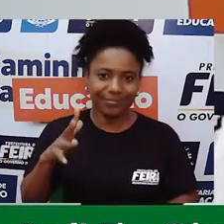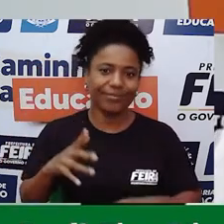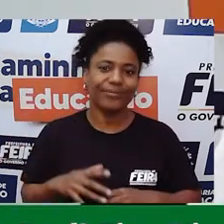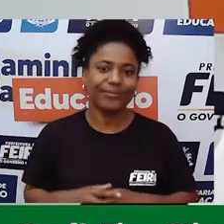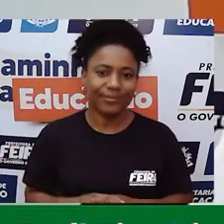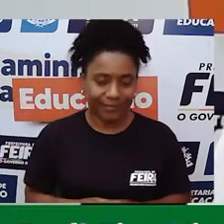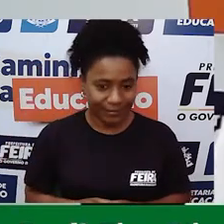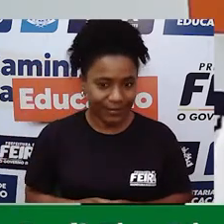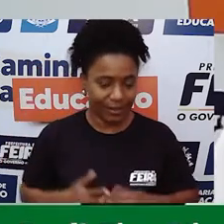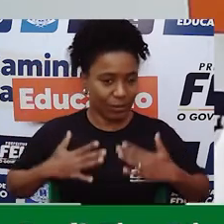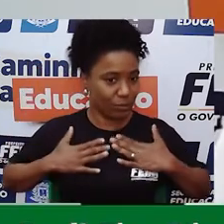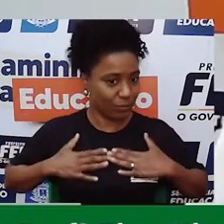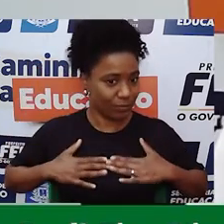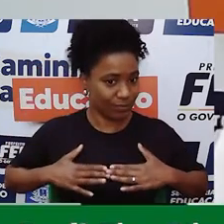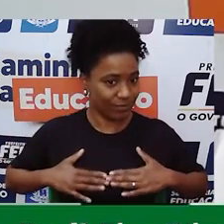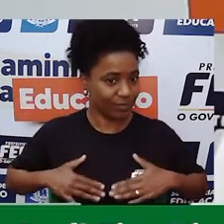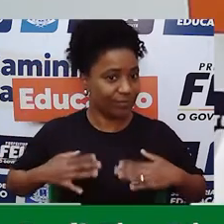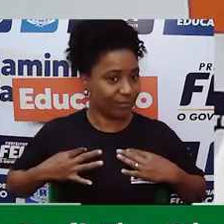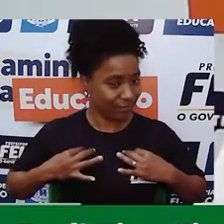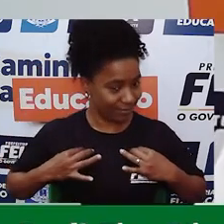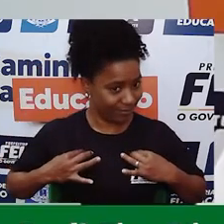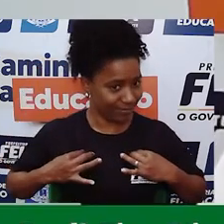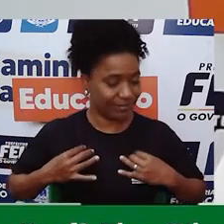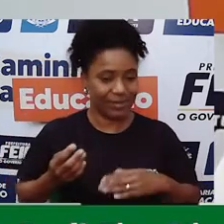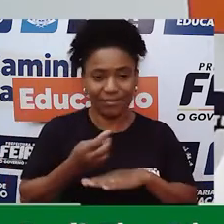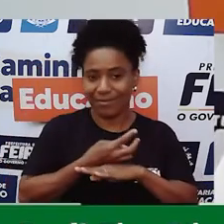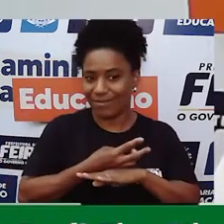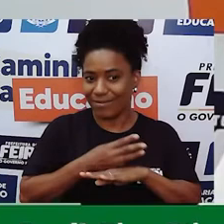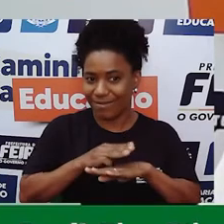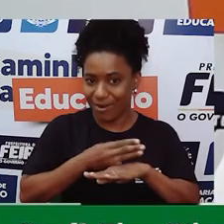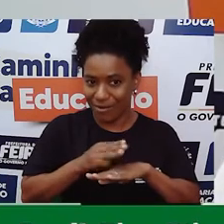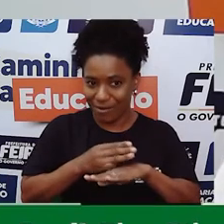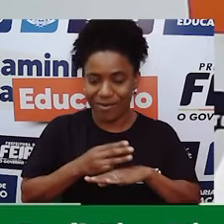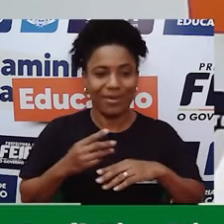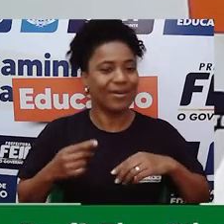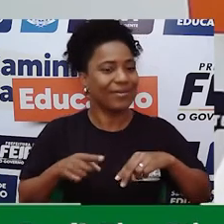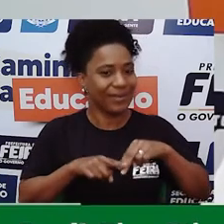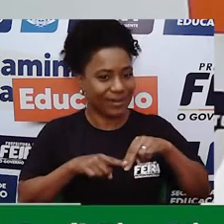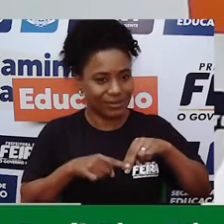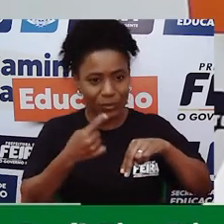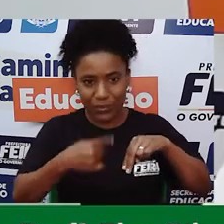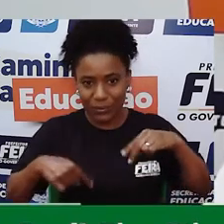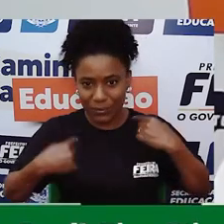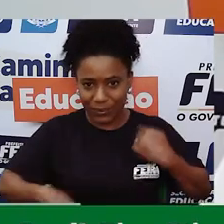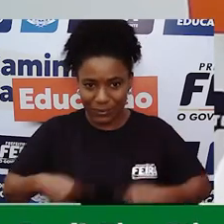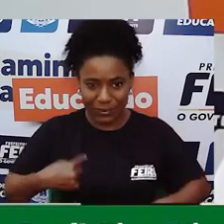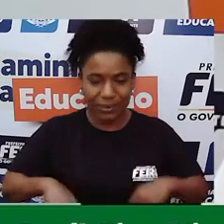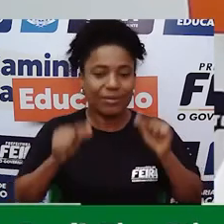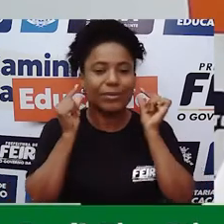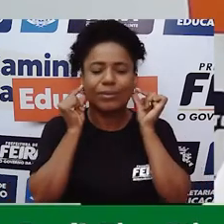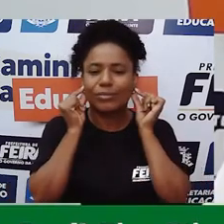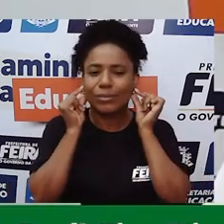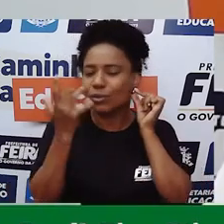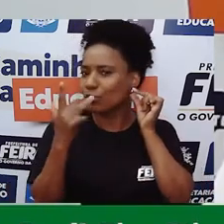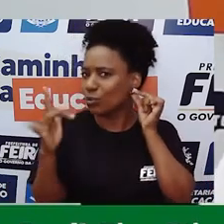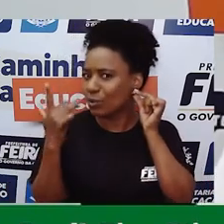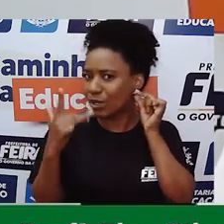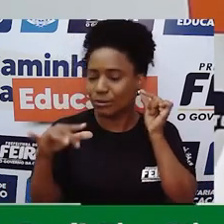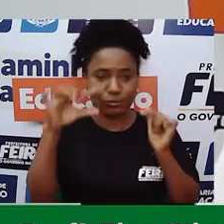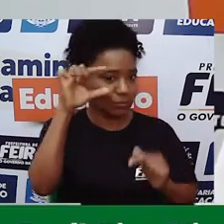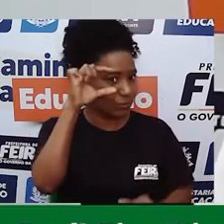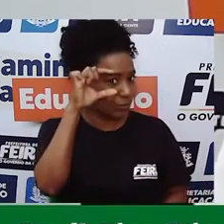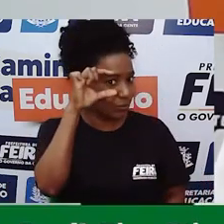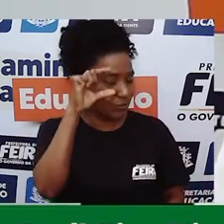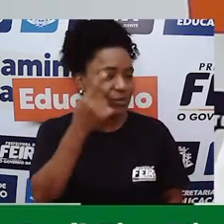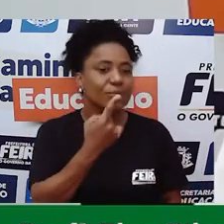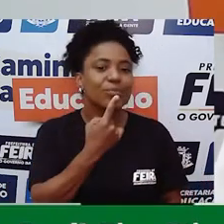Eu estou vestindo hoje uma blusa de cor marrom, calças listradas, brincos dourados. O meu óculos tem haste